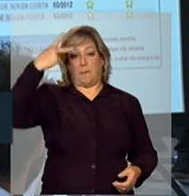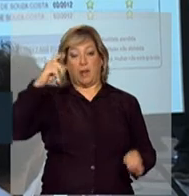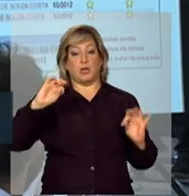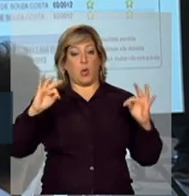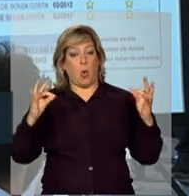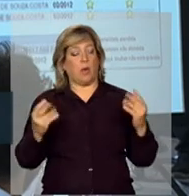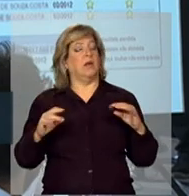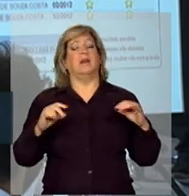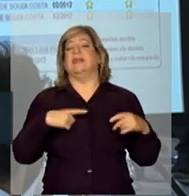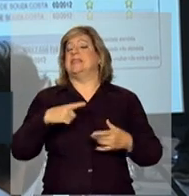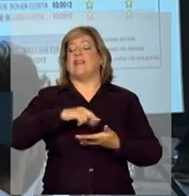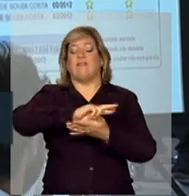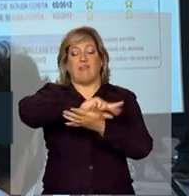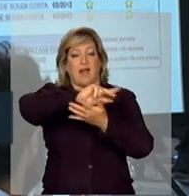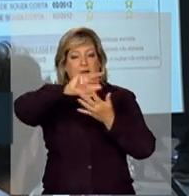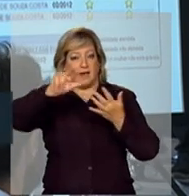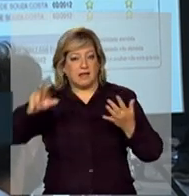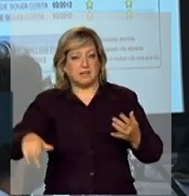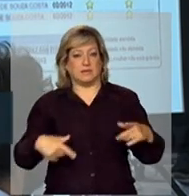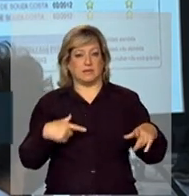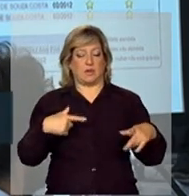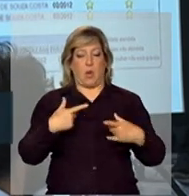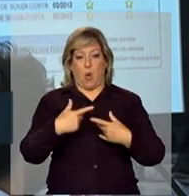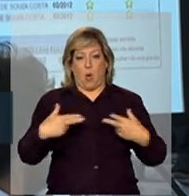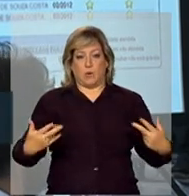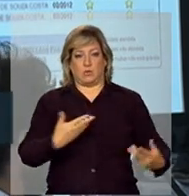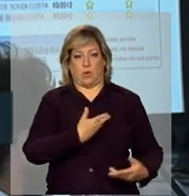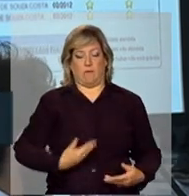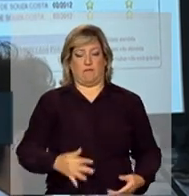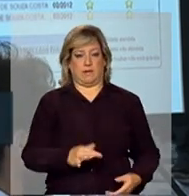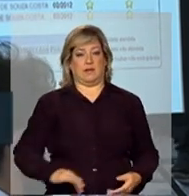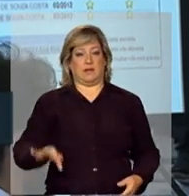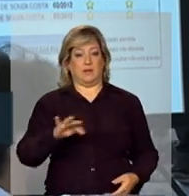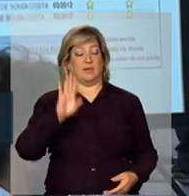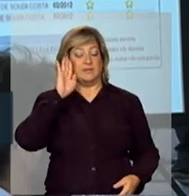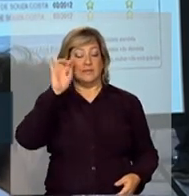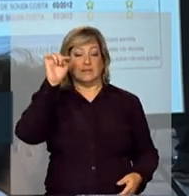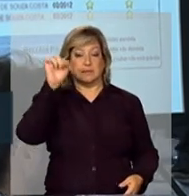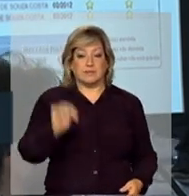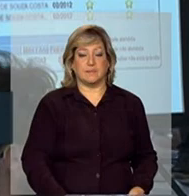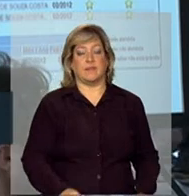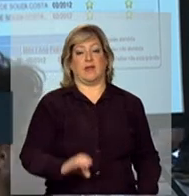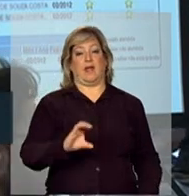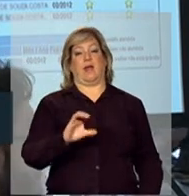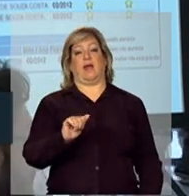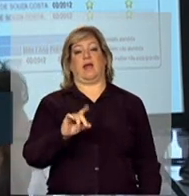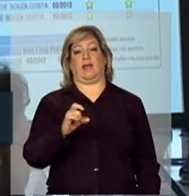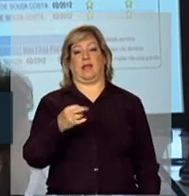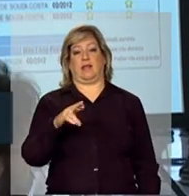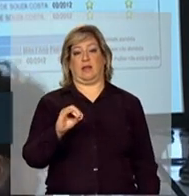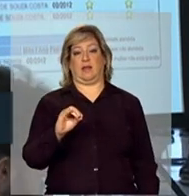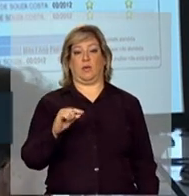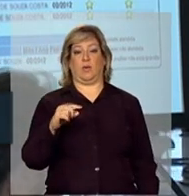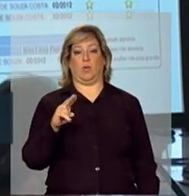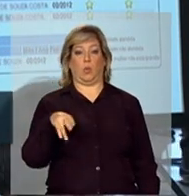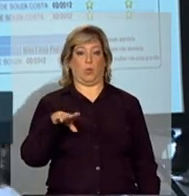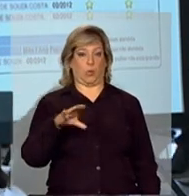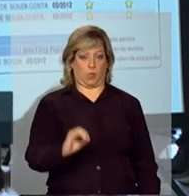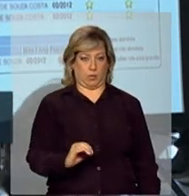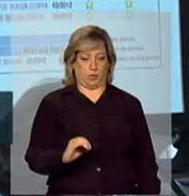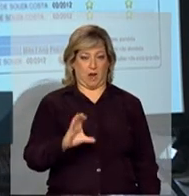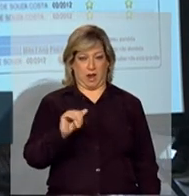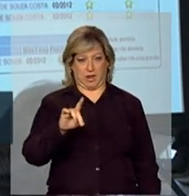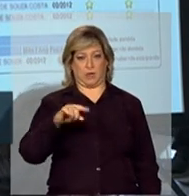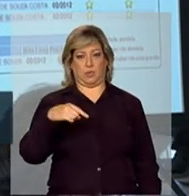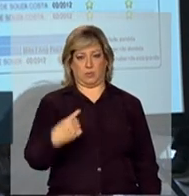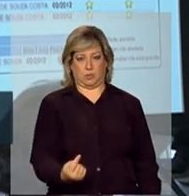Então, várias ações têm surgido dessa gigantesca base de dados que nós construímos. Pegar um exemplo, que é um exemplo recente, que